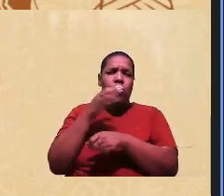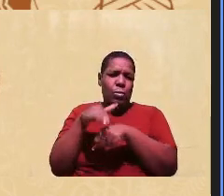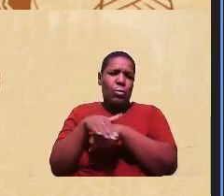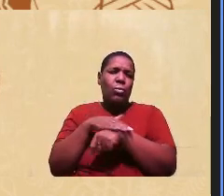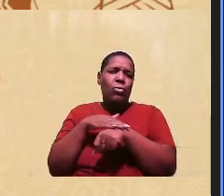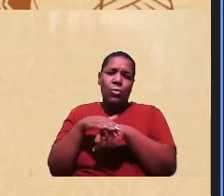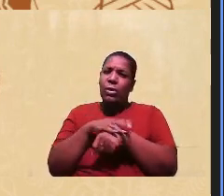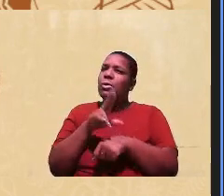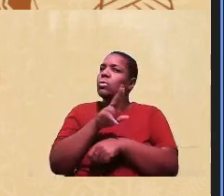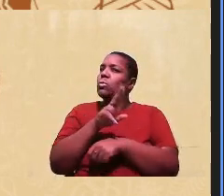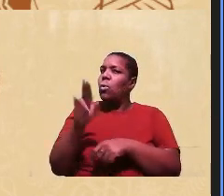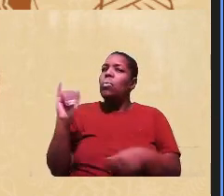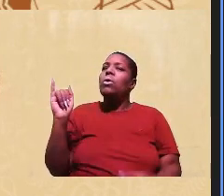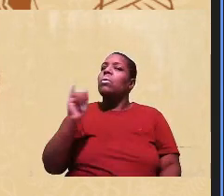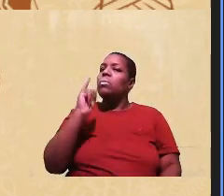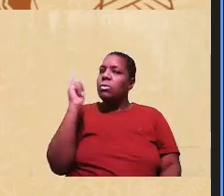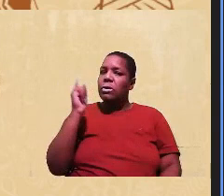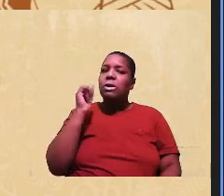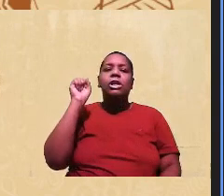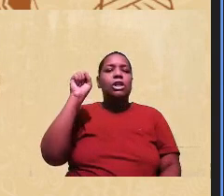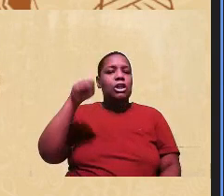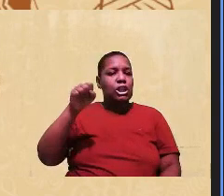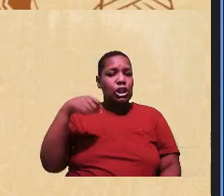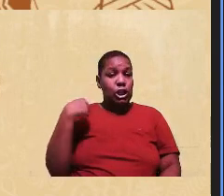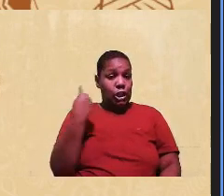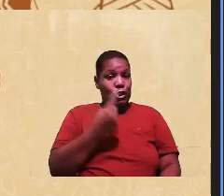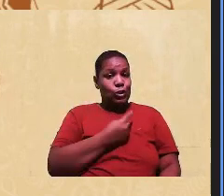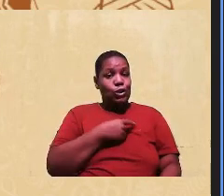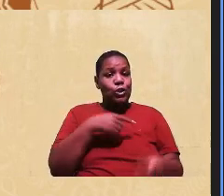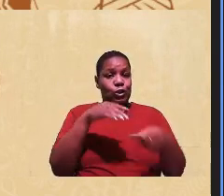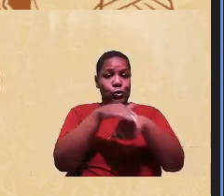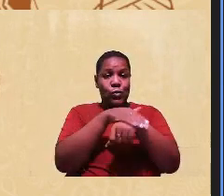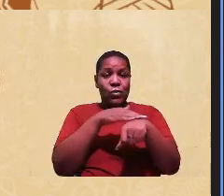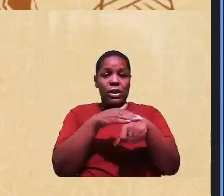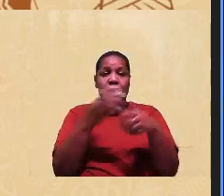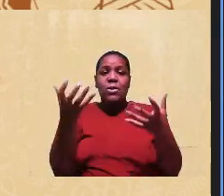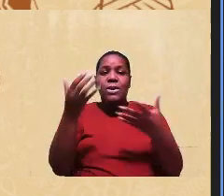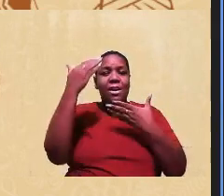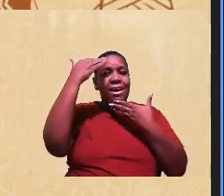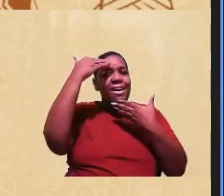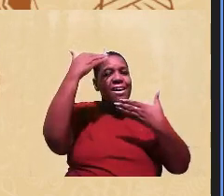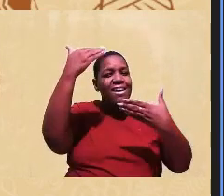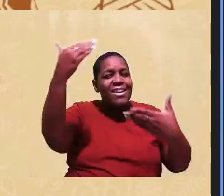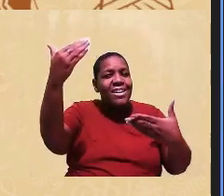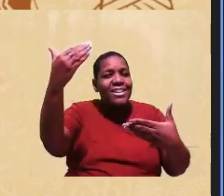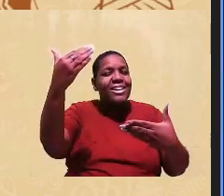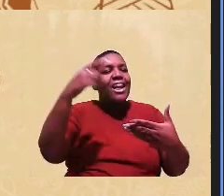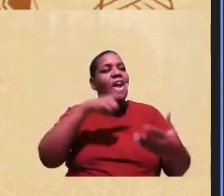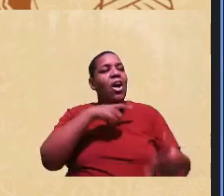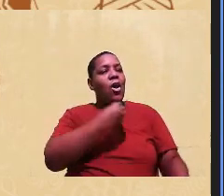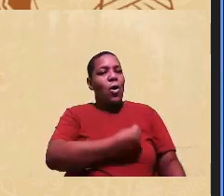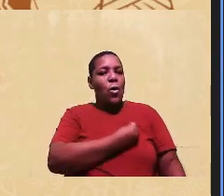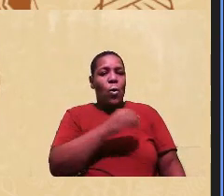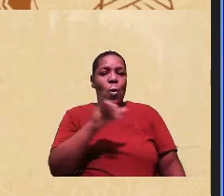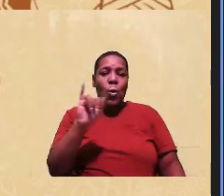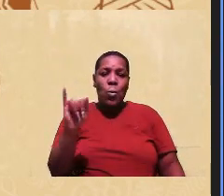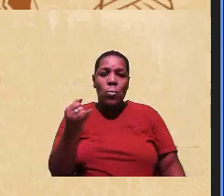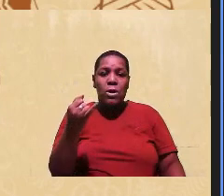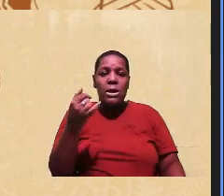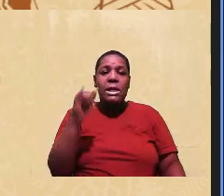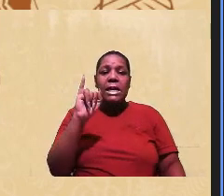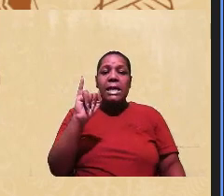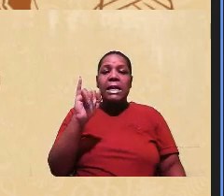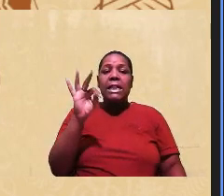muito importante para a gente conversar. Eu queria agradecer também a oportunidade de estar com a Itainara